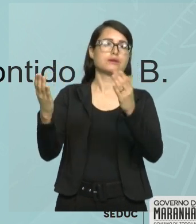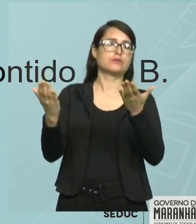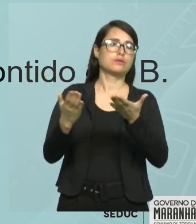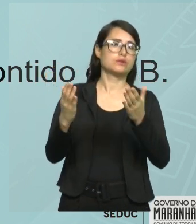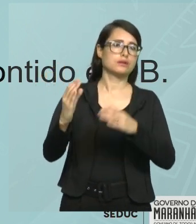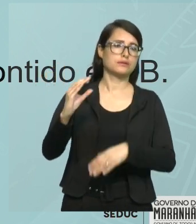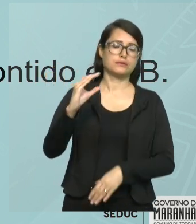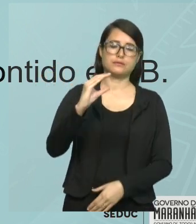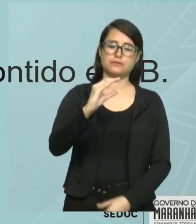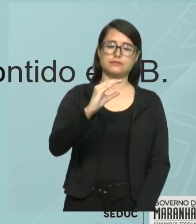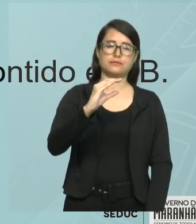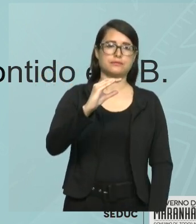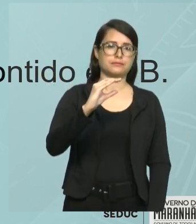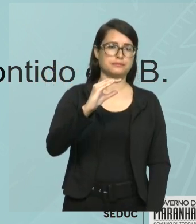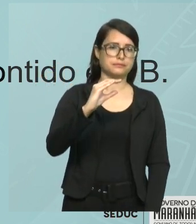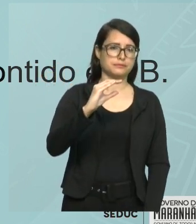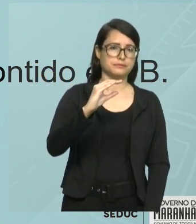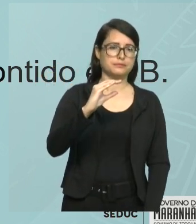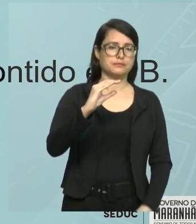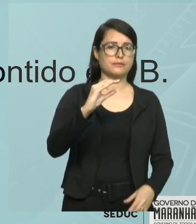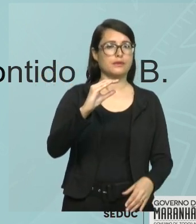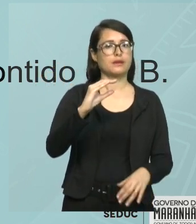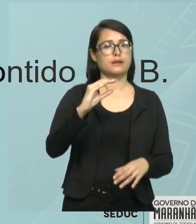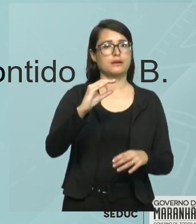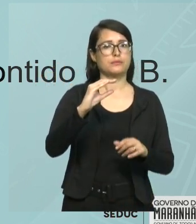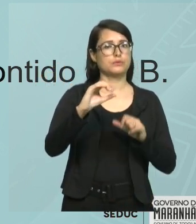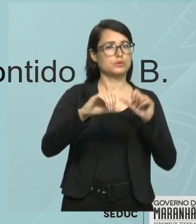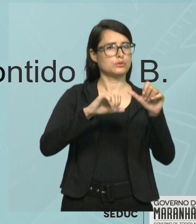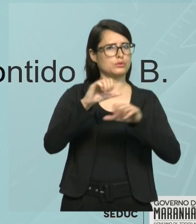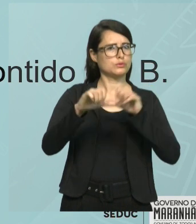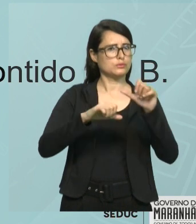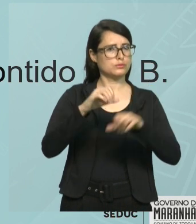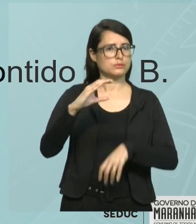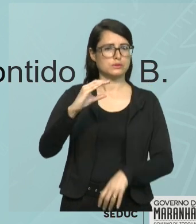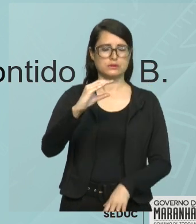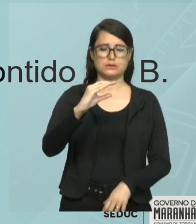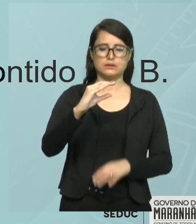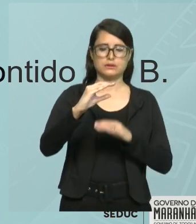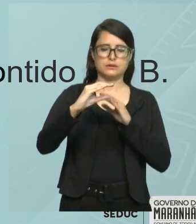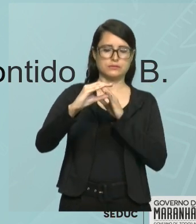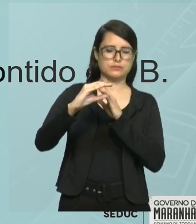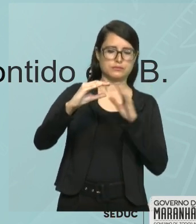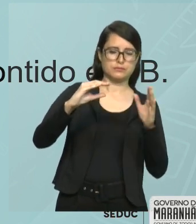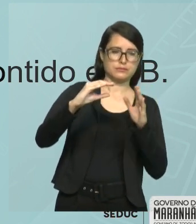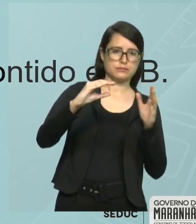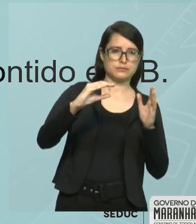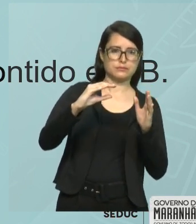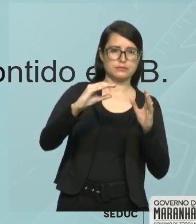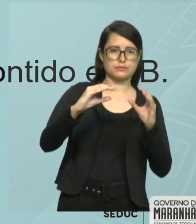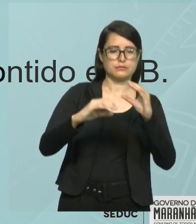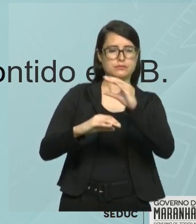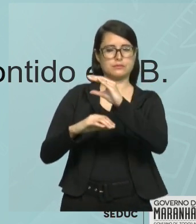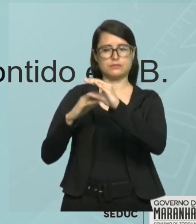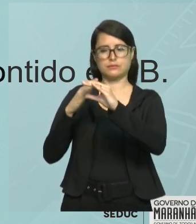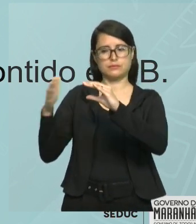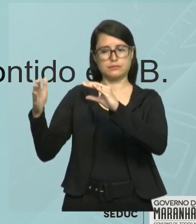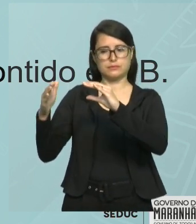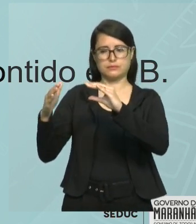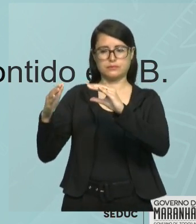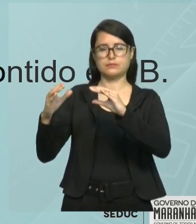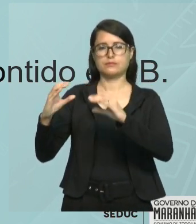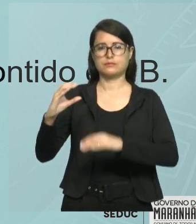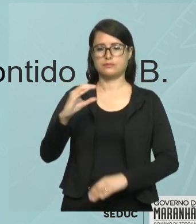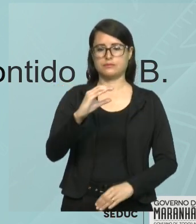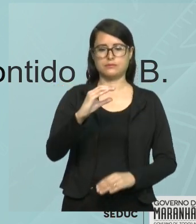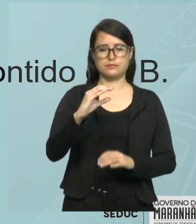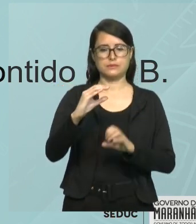o que vai acontecer? Por exemplo, agora eu inverti o sentido. A boquinha do sinal não está mais para o lado direito, está para o lado esquerdo.